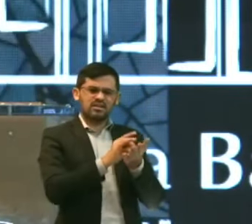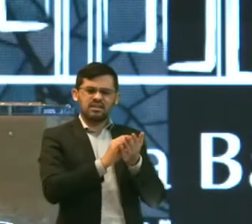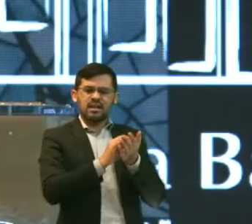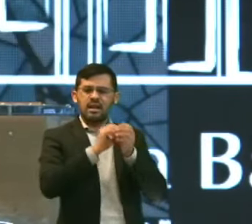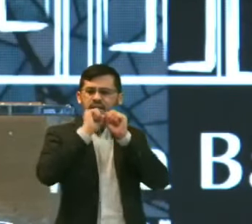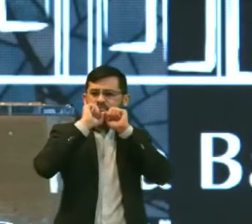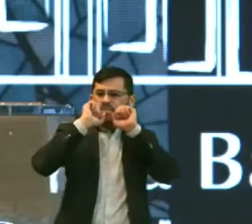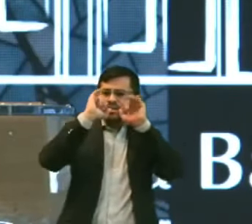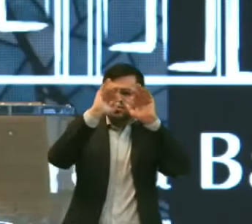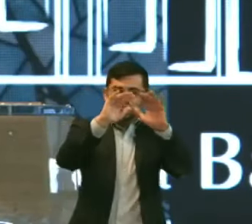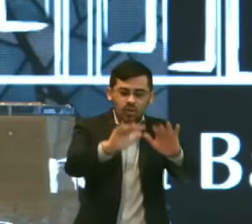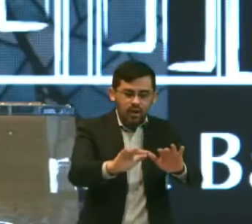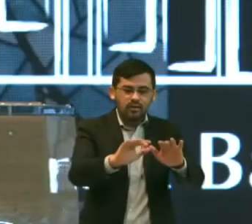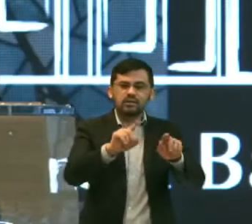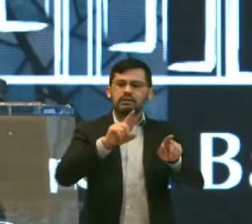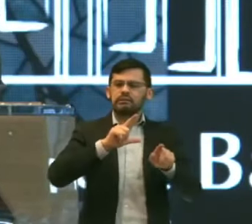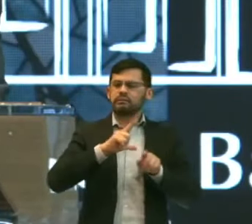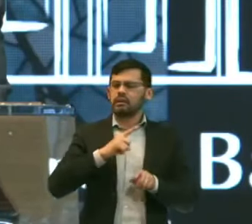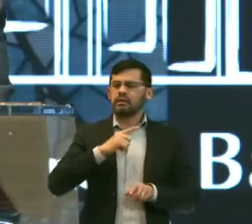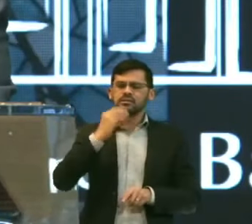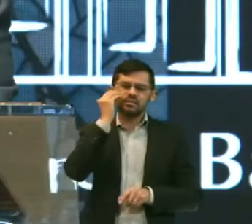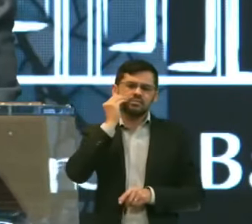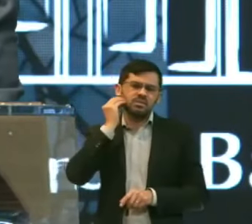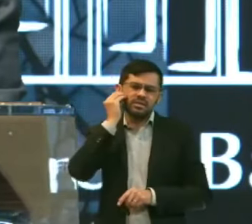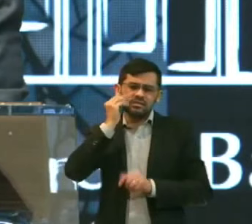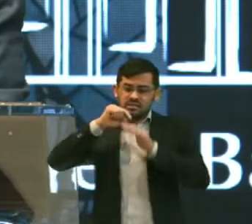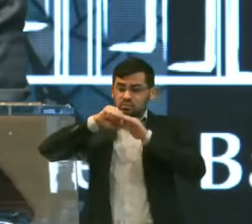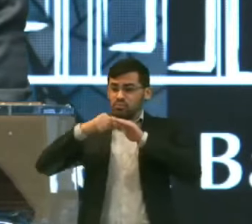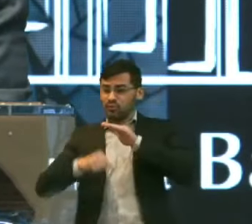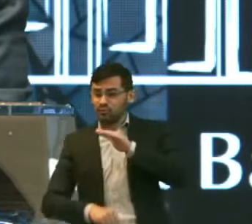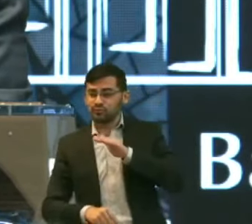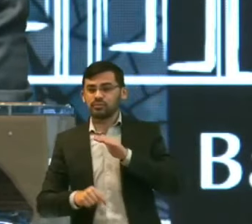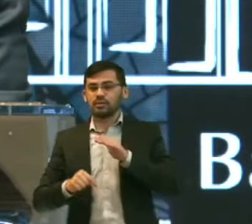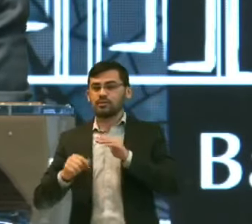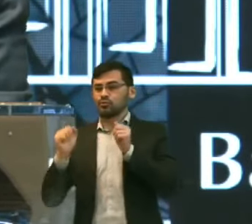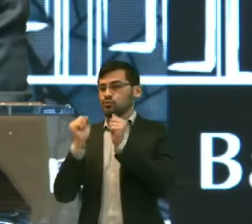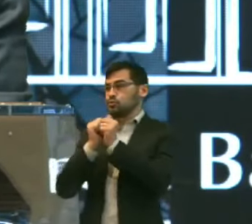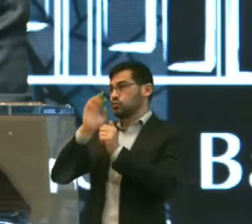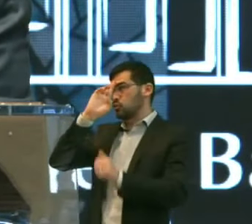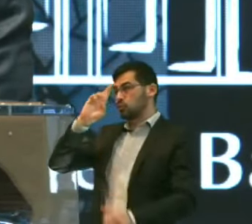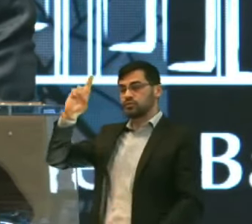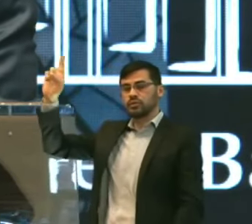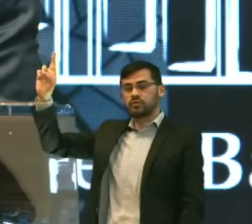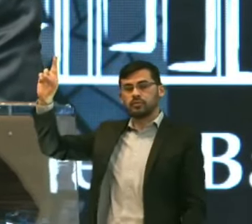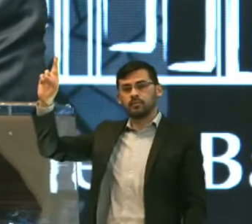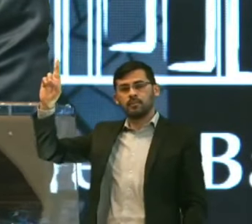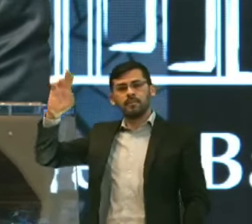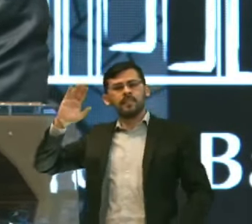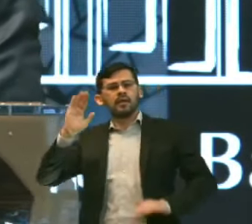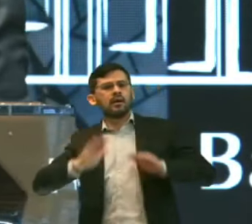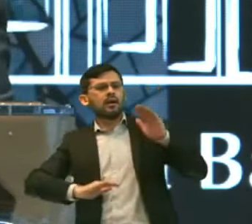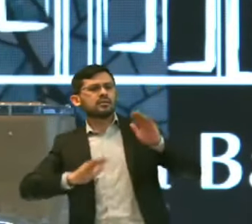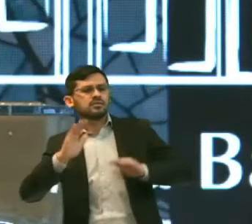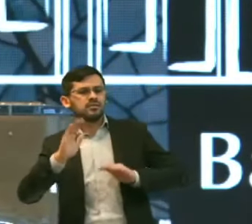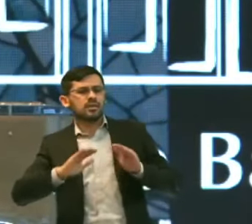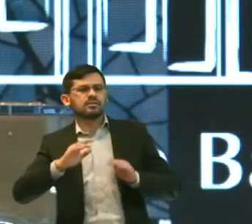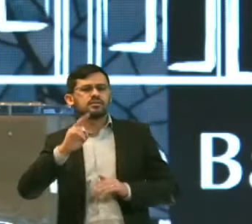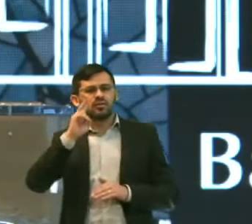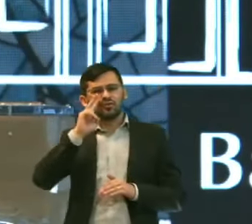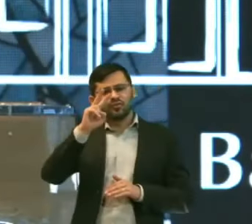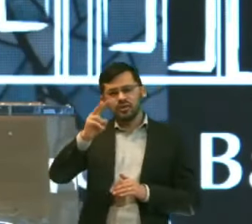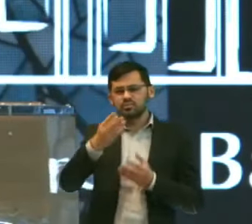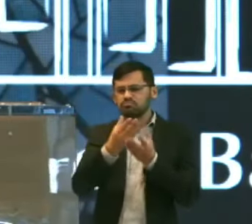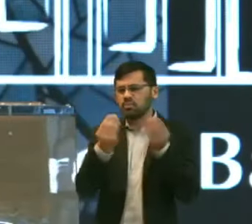E você ter Experiências Profundas Comigo Eu vejo Eu as vezes Muita gente Buscando viver O